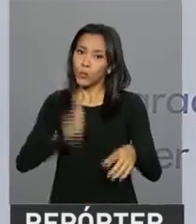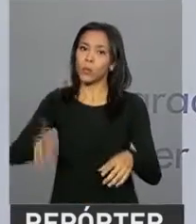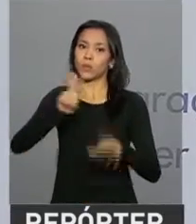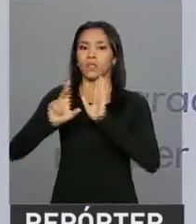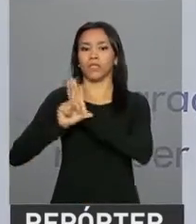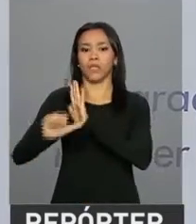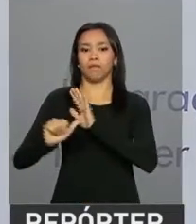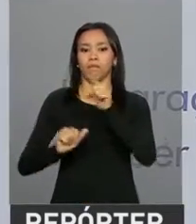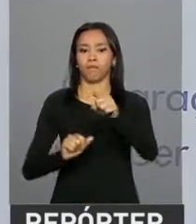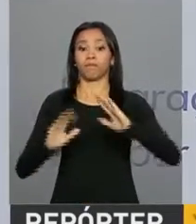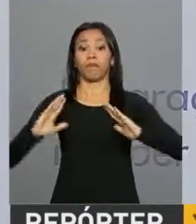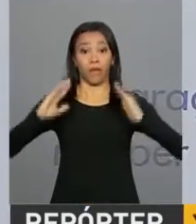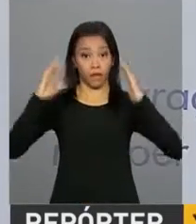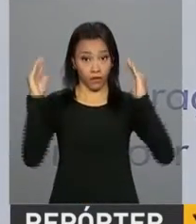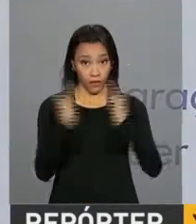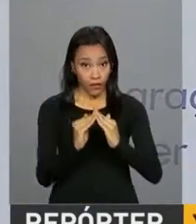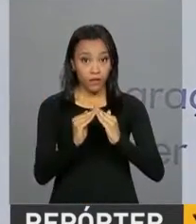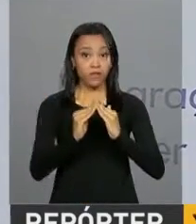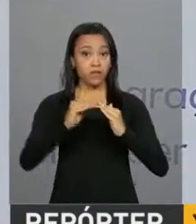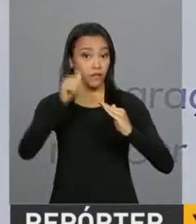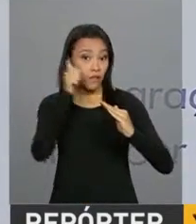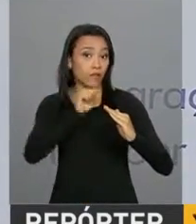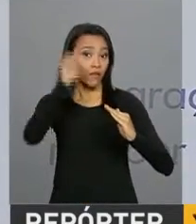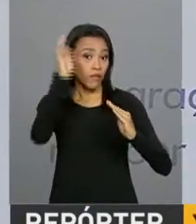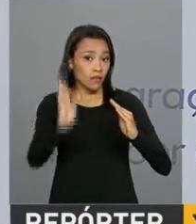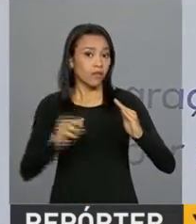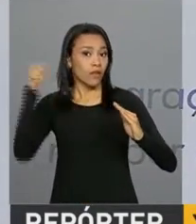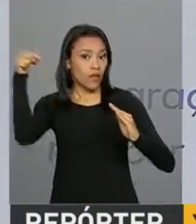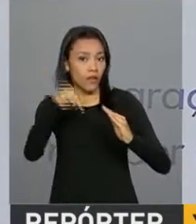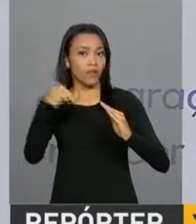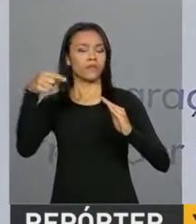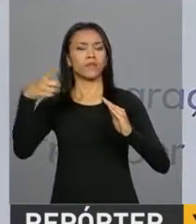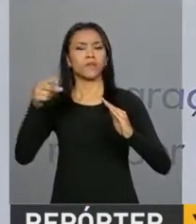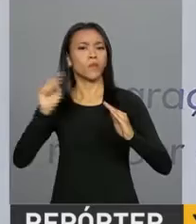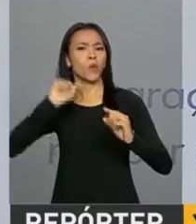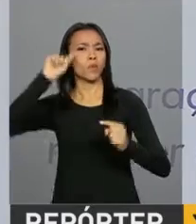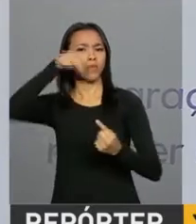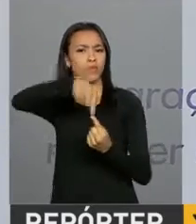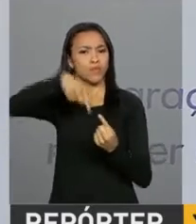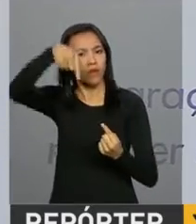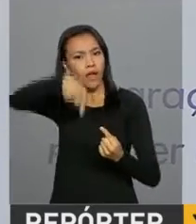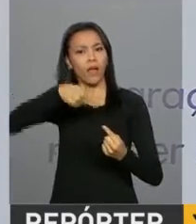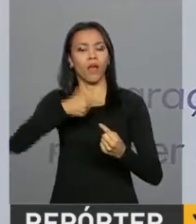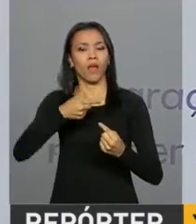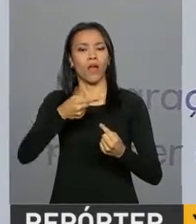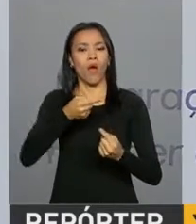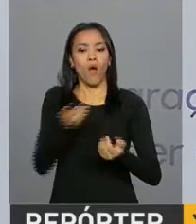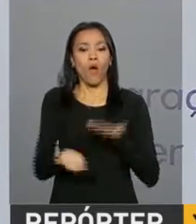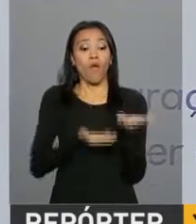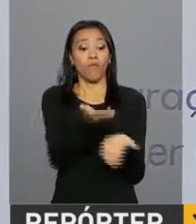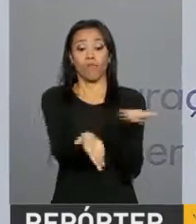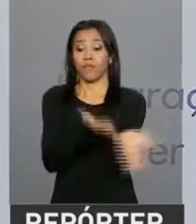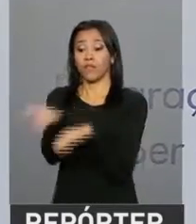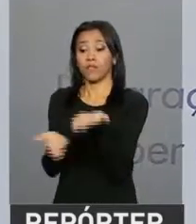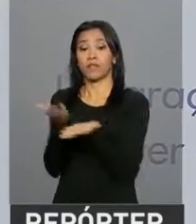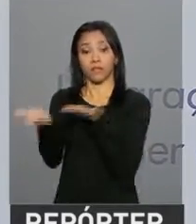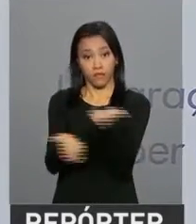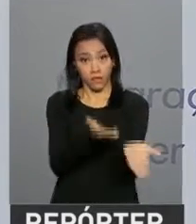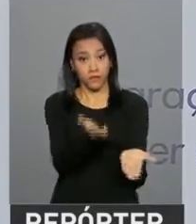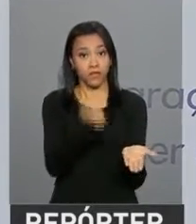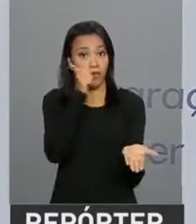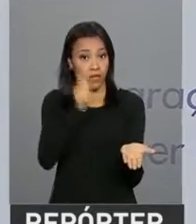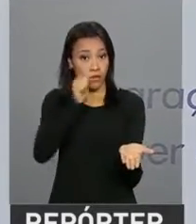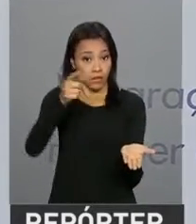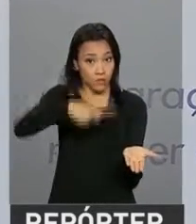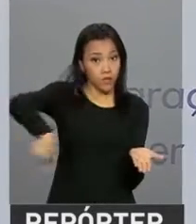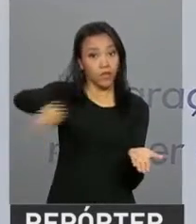Casa da Mulher Brasileira, ela foi concebida mesmo com essa ideia de oferecer atendimento de forma integral à